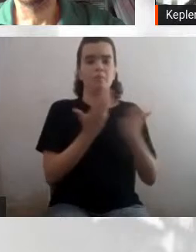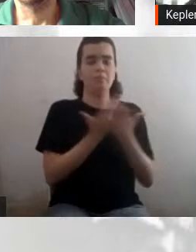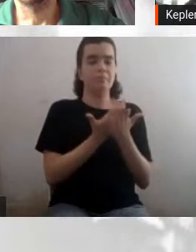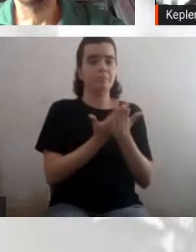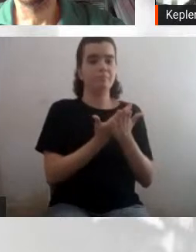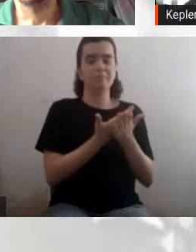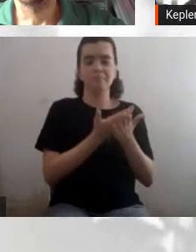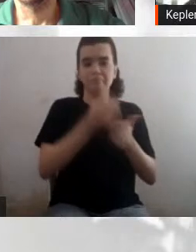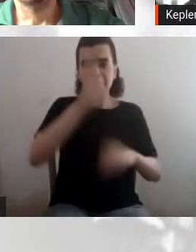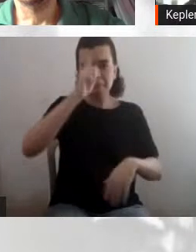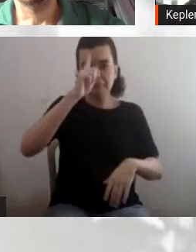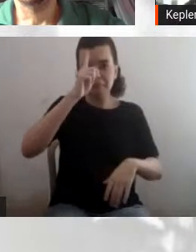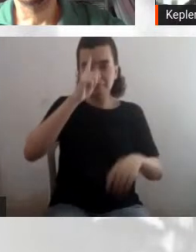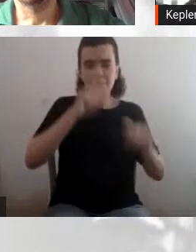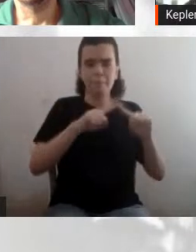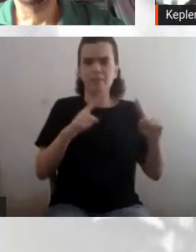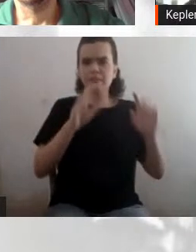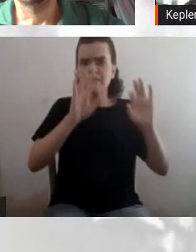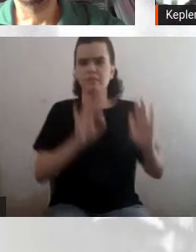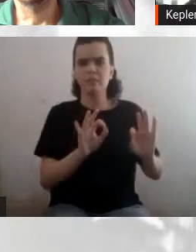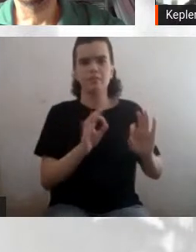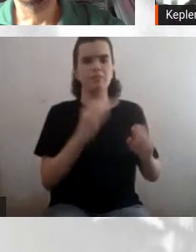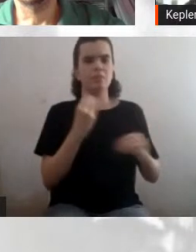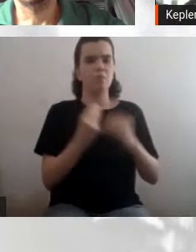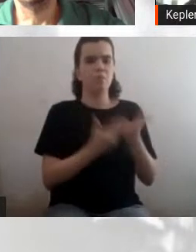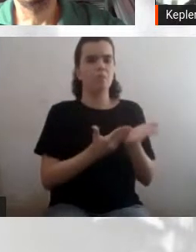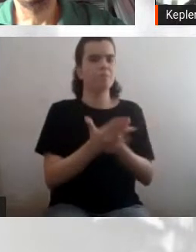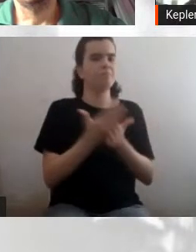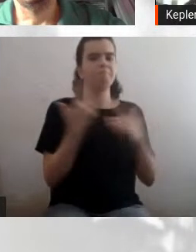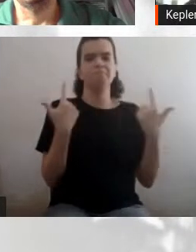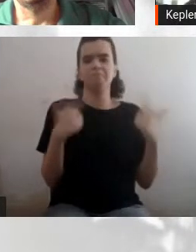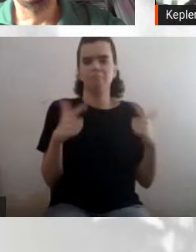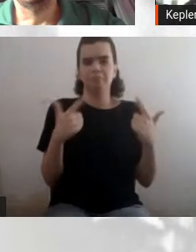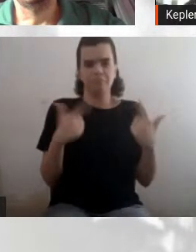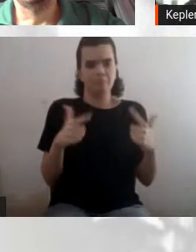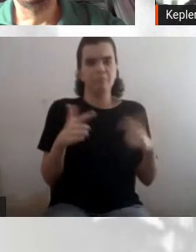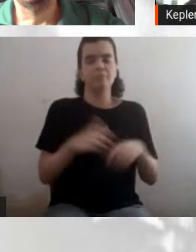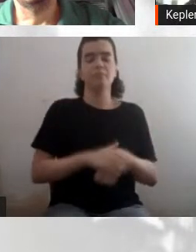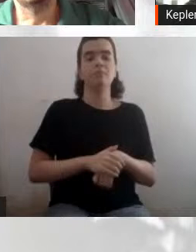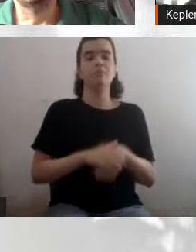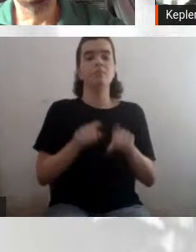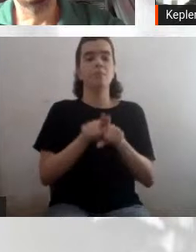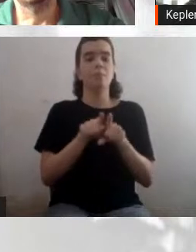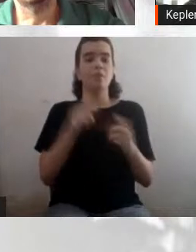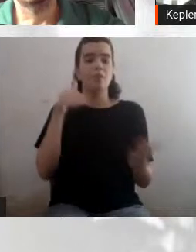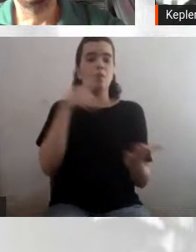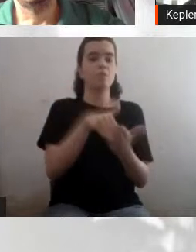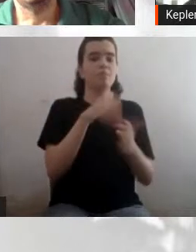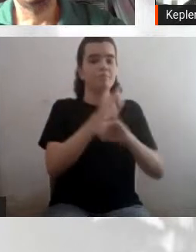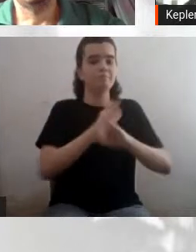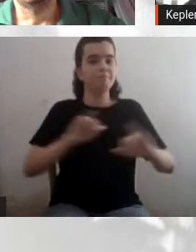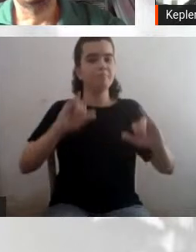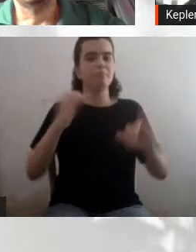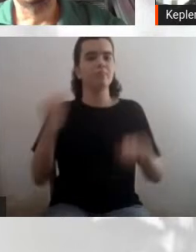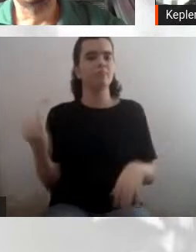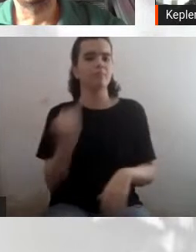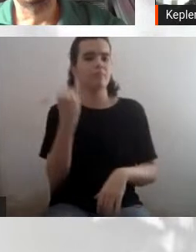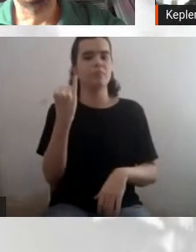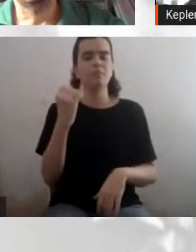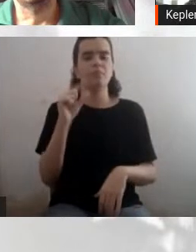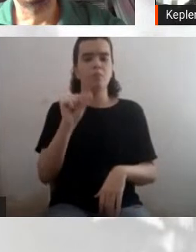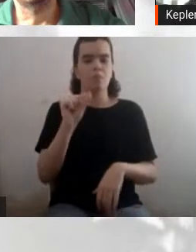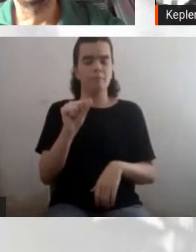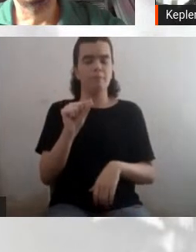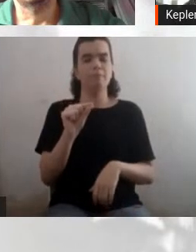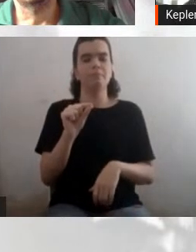estabelecido, né? Ainda, a última coisa que é importante, que é outra vertente que é muito forte na